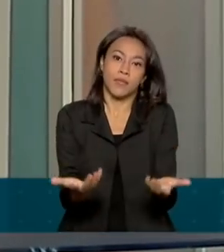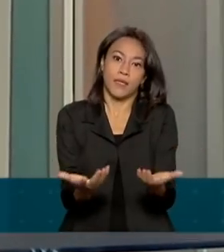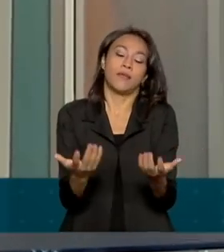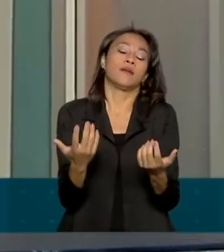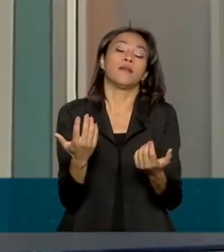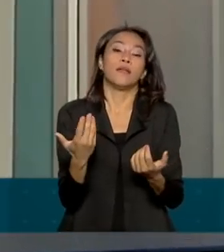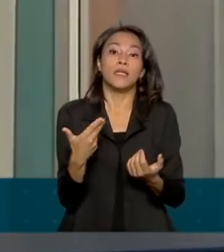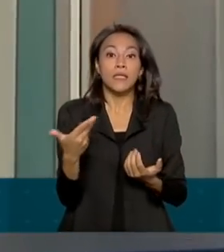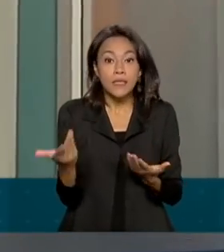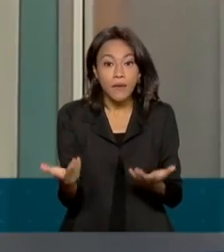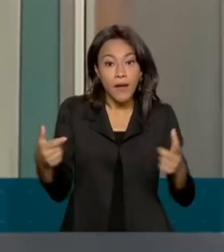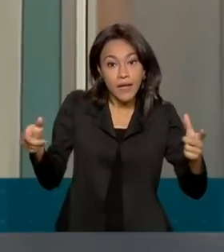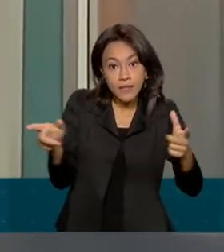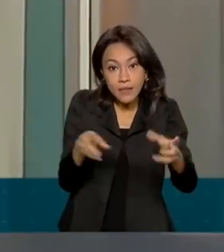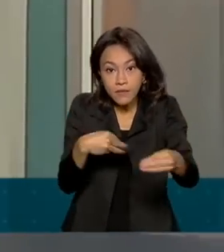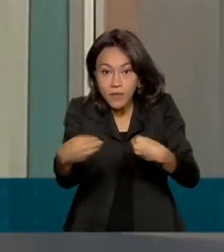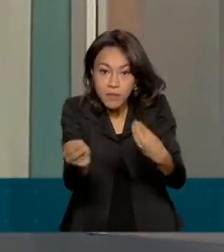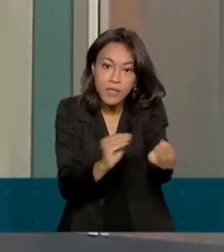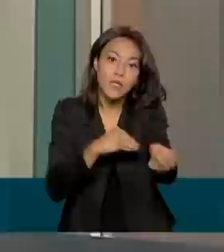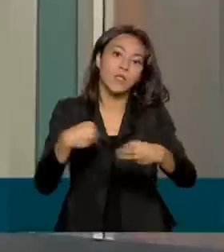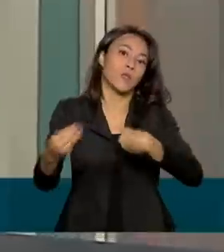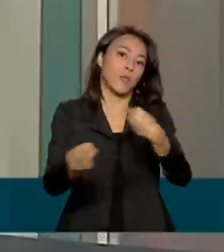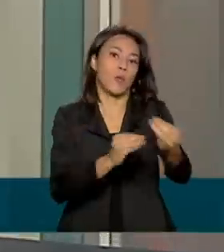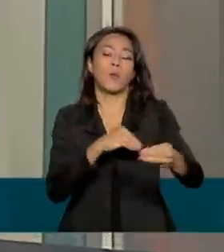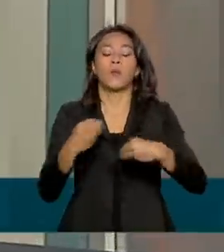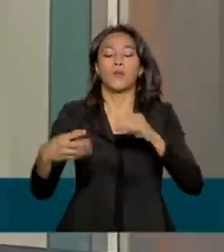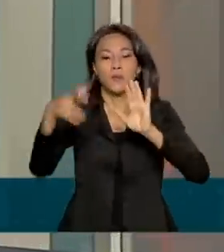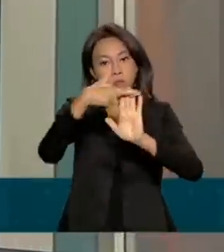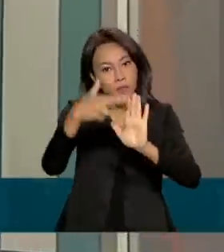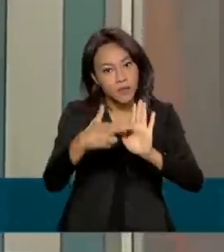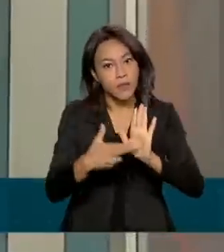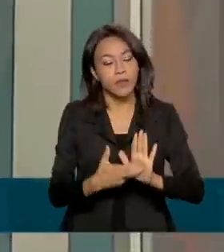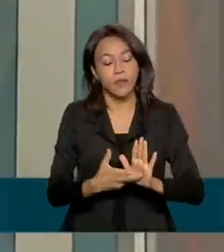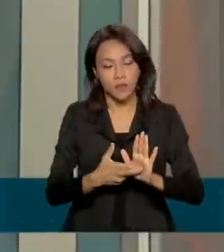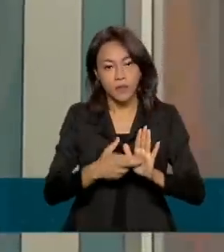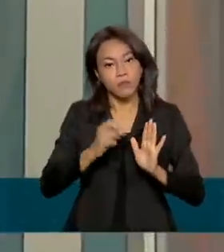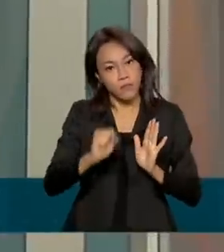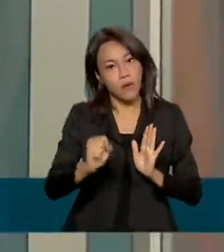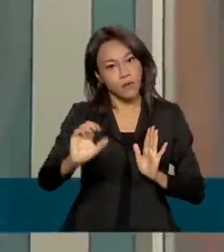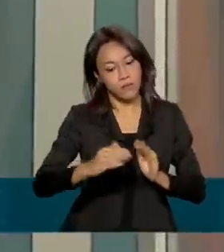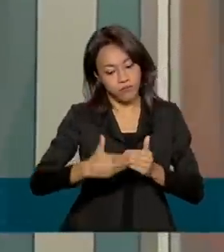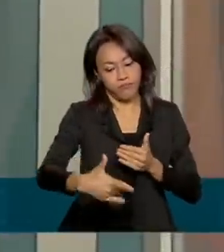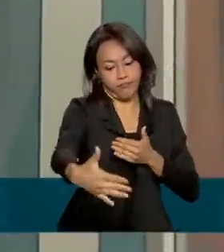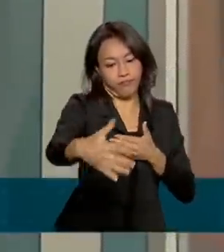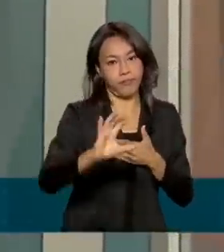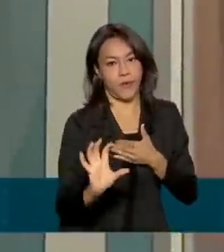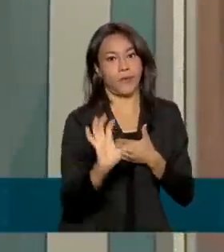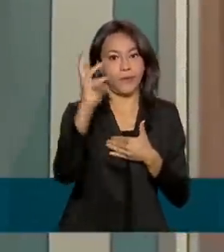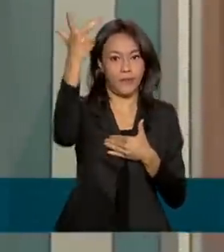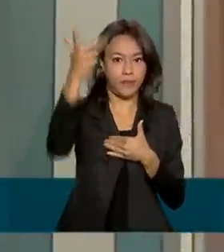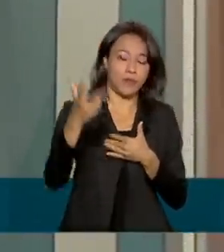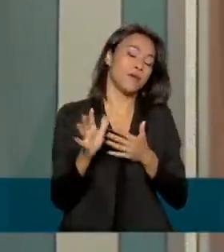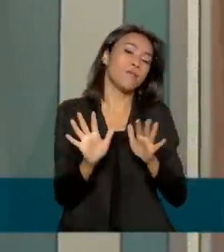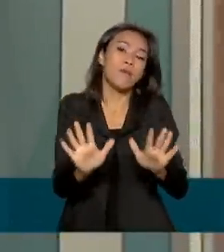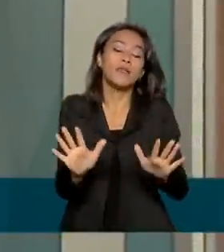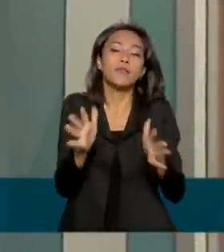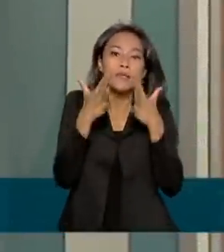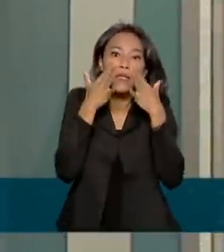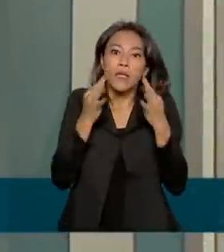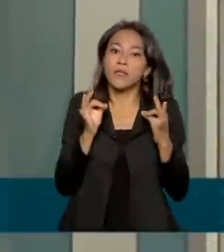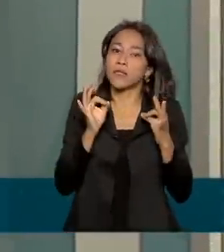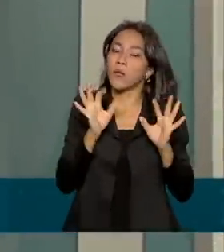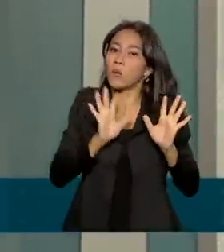essas flexibilizações em relação às medidas sanitárias podem ocorrer. Mas, no momento, nós temos que ter cautela,